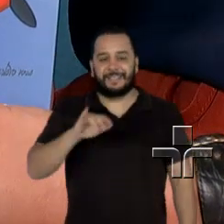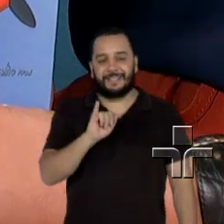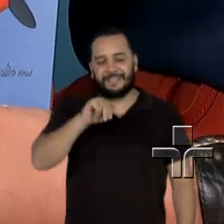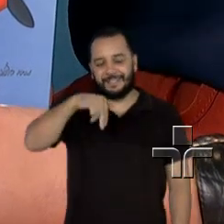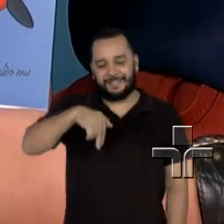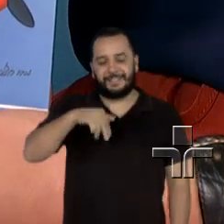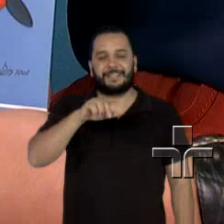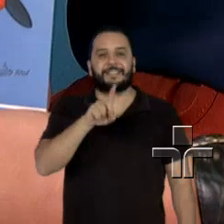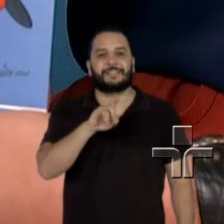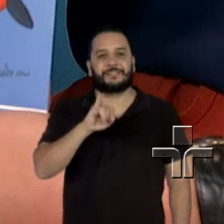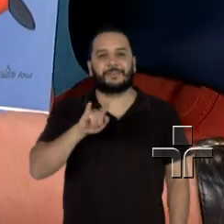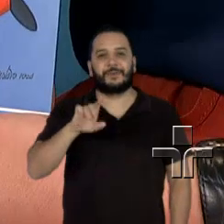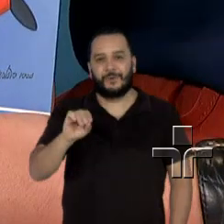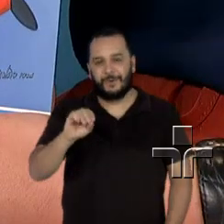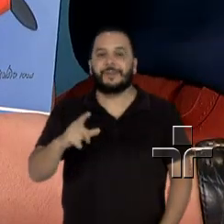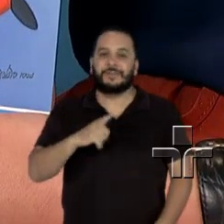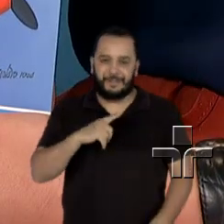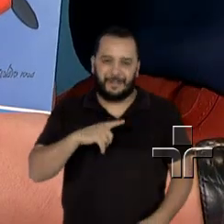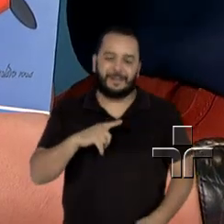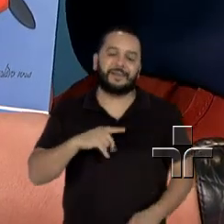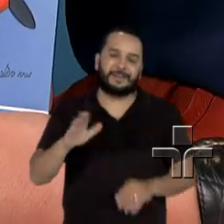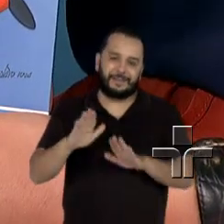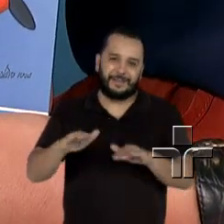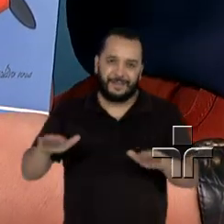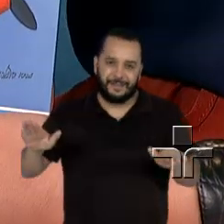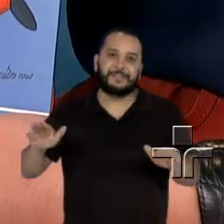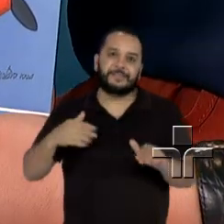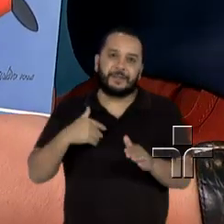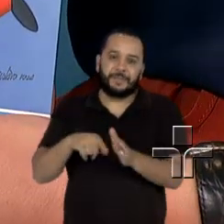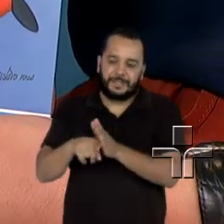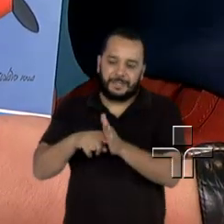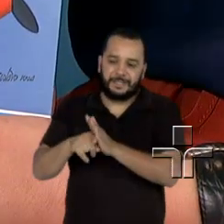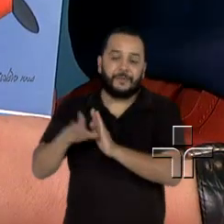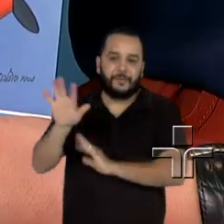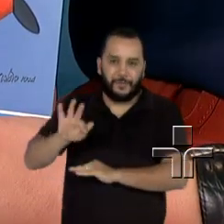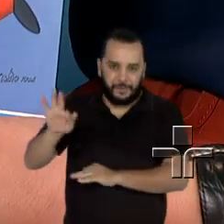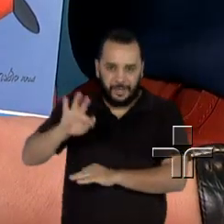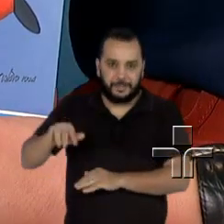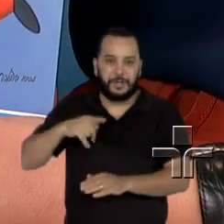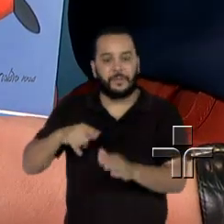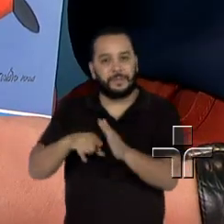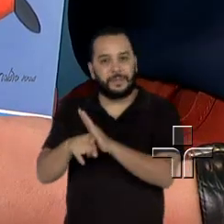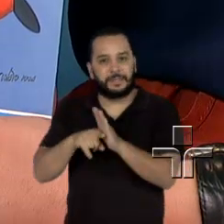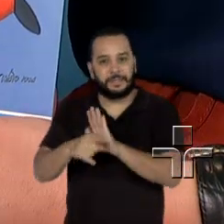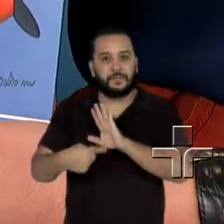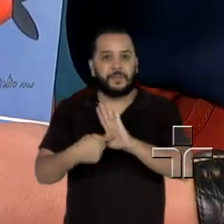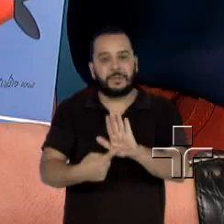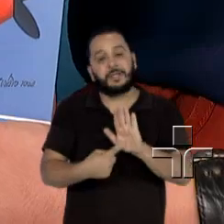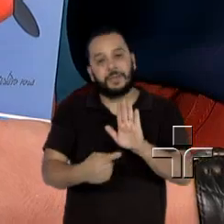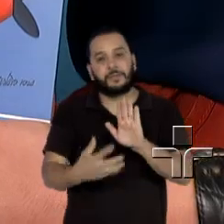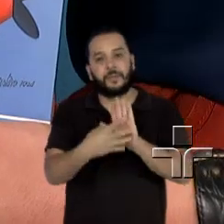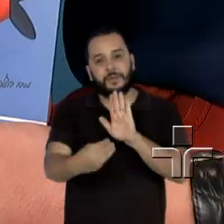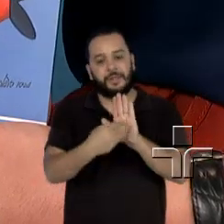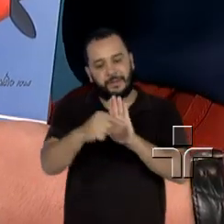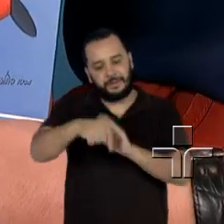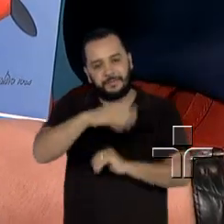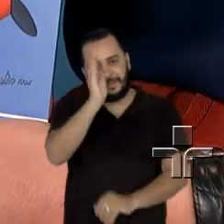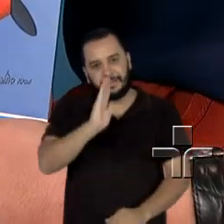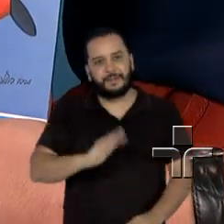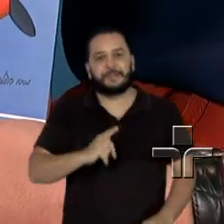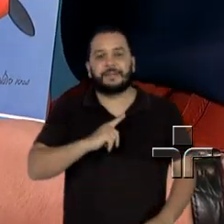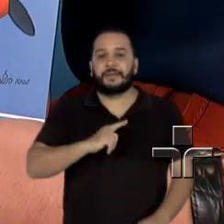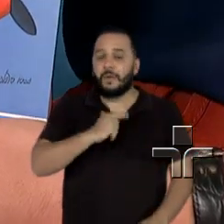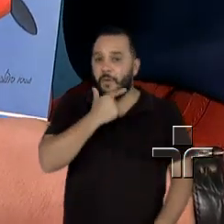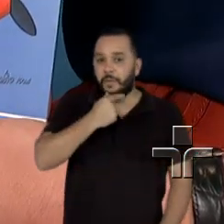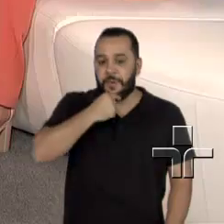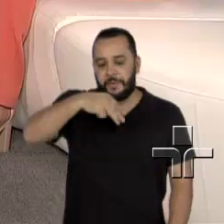norte-americano, que já existe muito nas faculdades. Eu transformei a pesquisa em alguns exemplos brasileiros. Tem o prefácio do Maurício